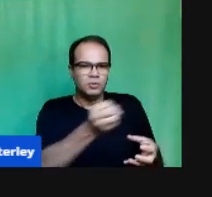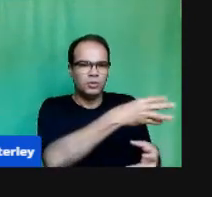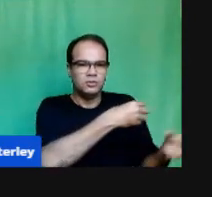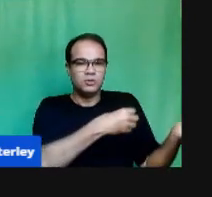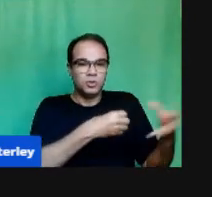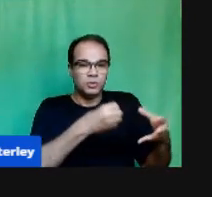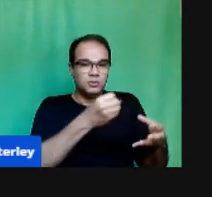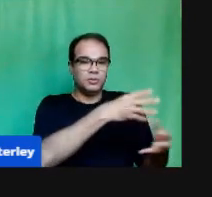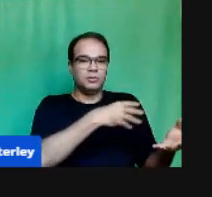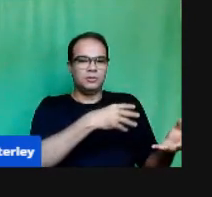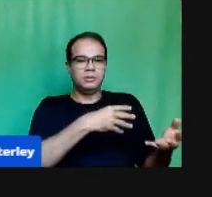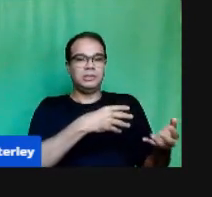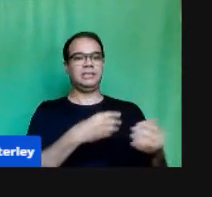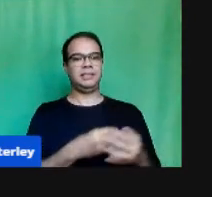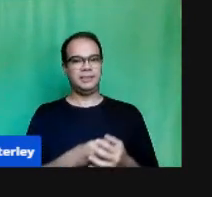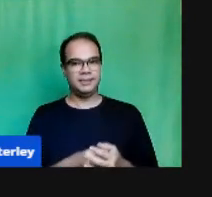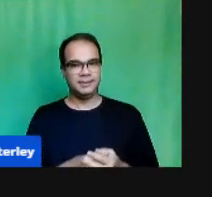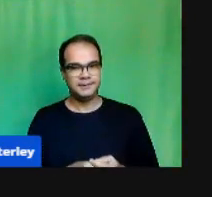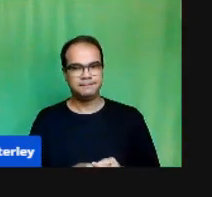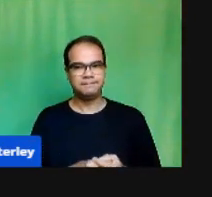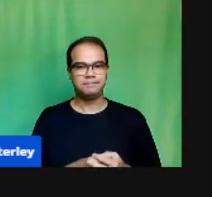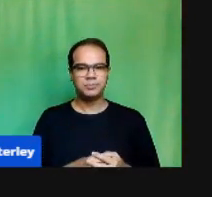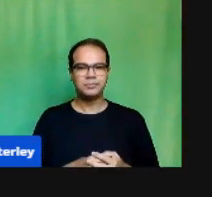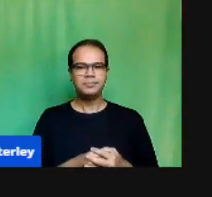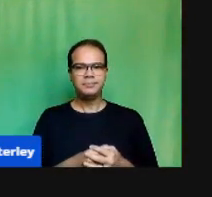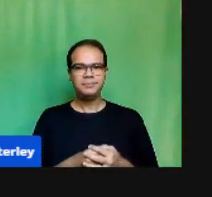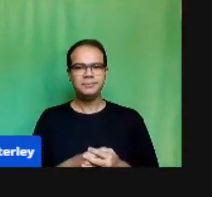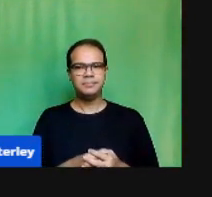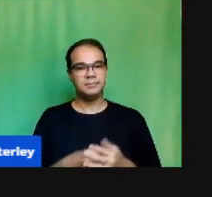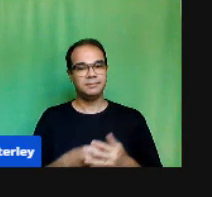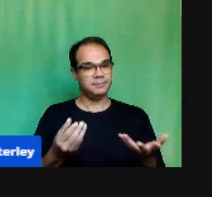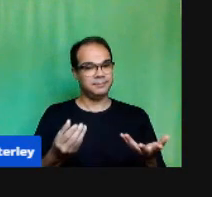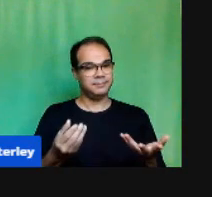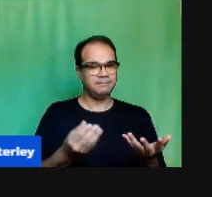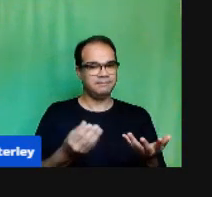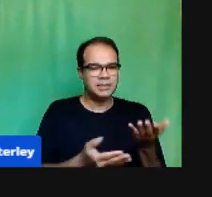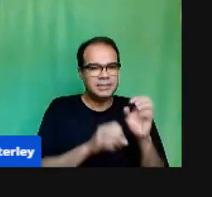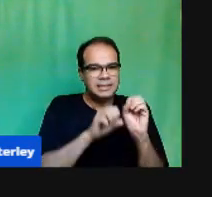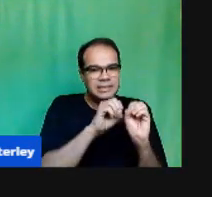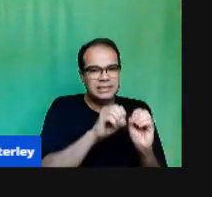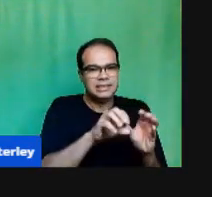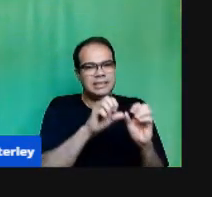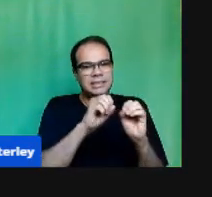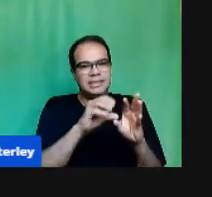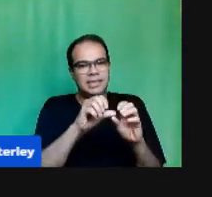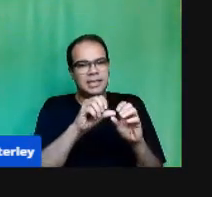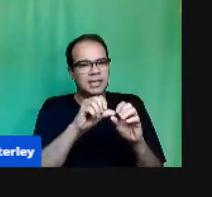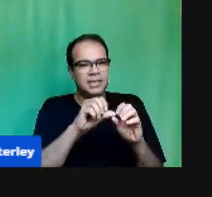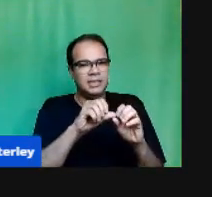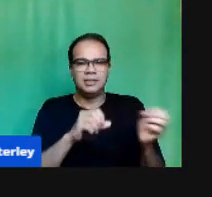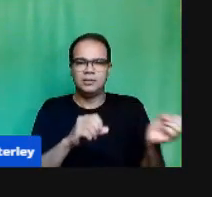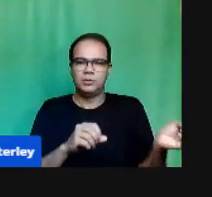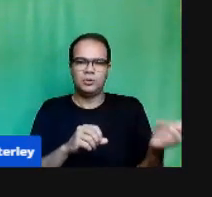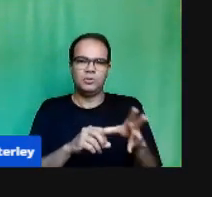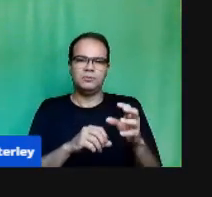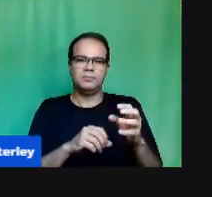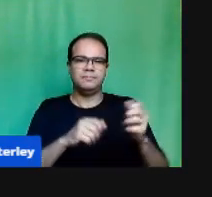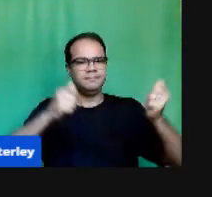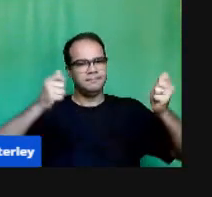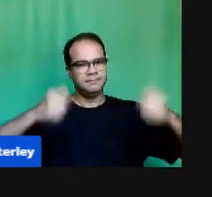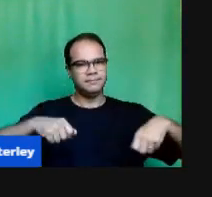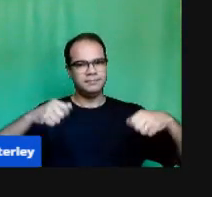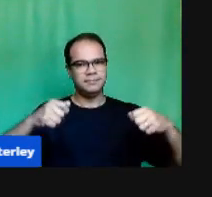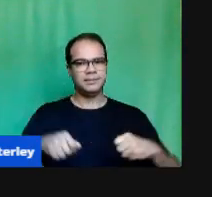É convocada A se singularizar A se reinventar Buscando Outras possibilidades Pelo uso